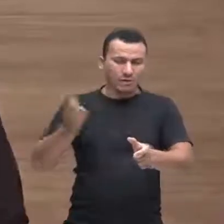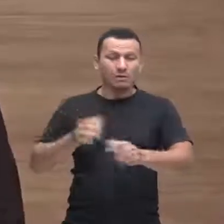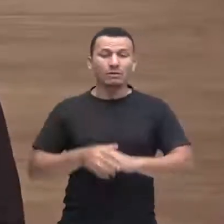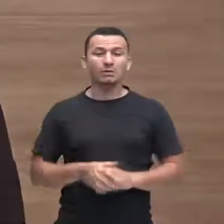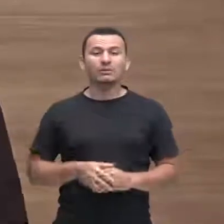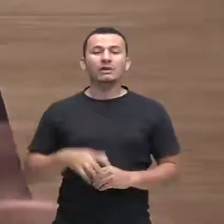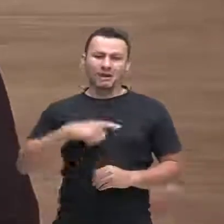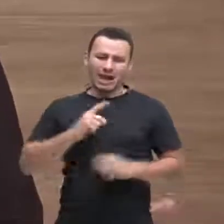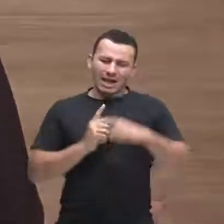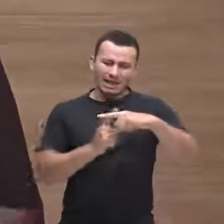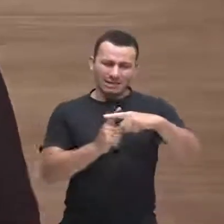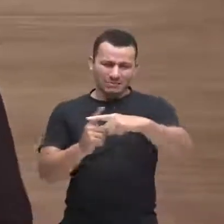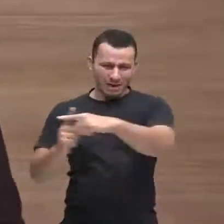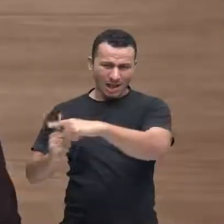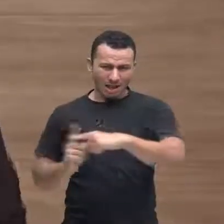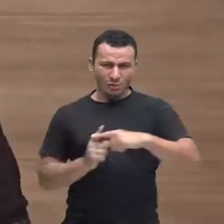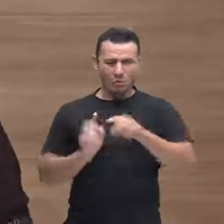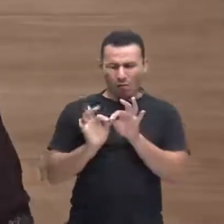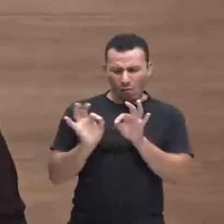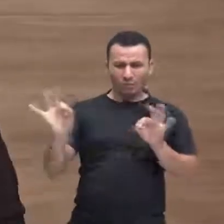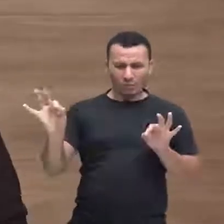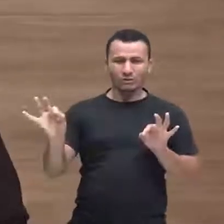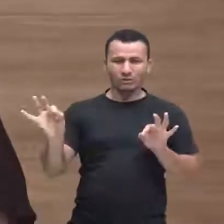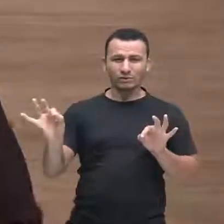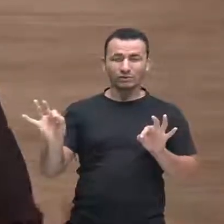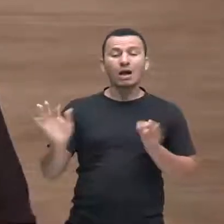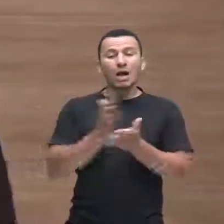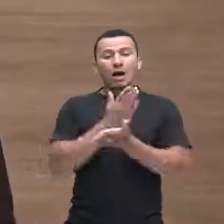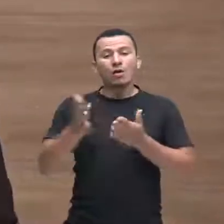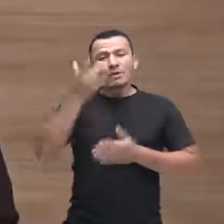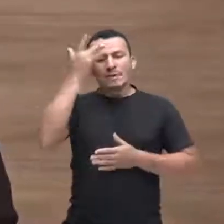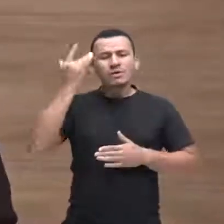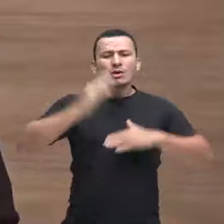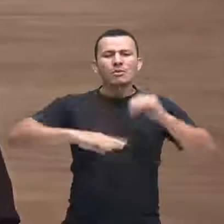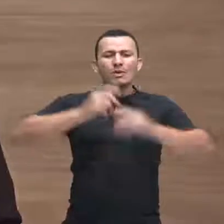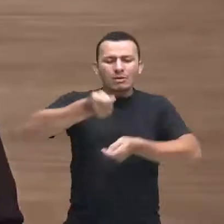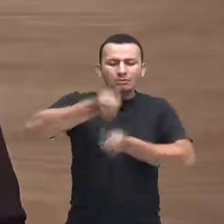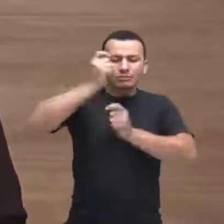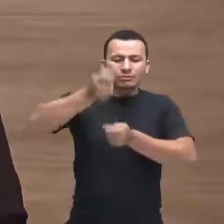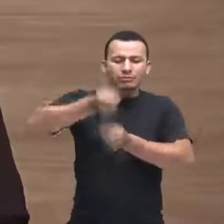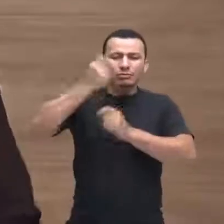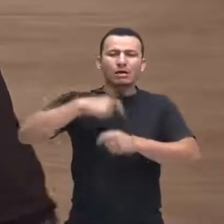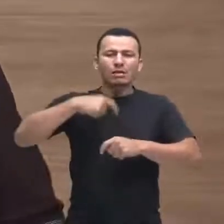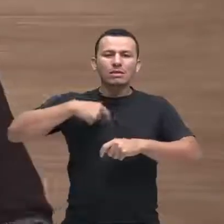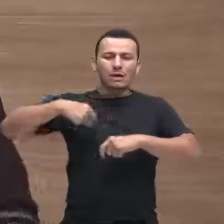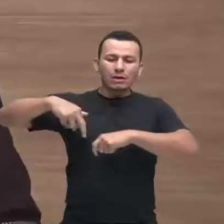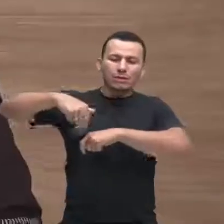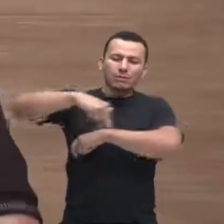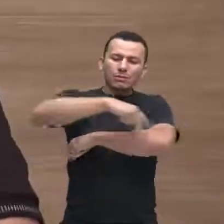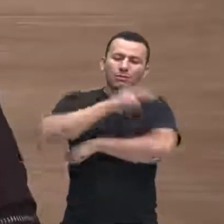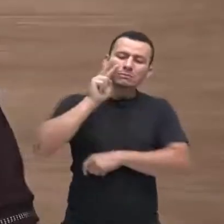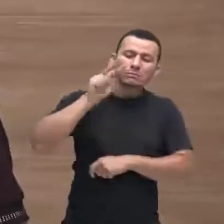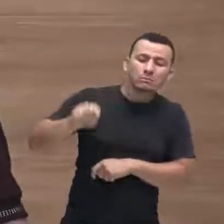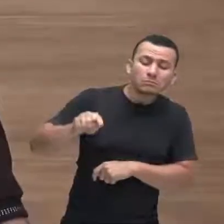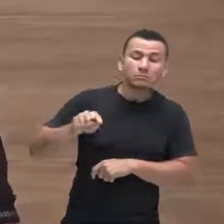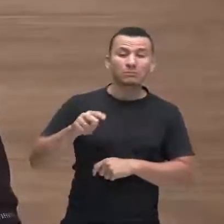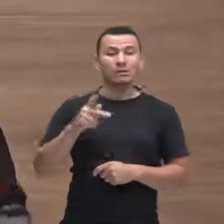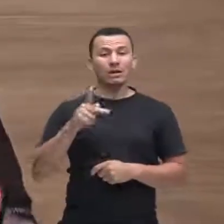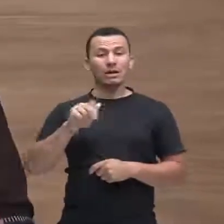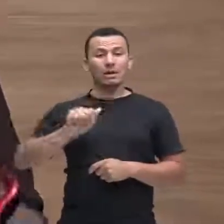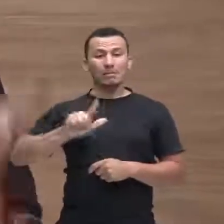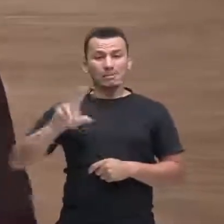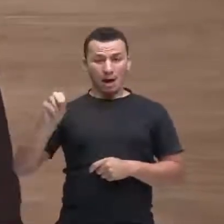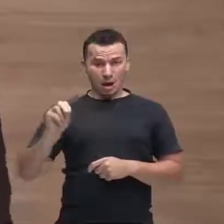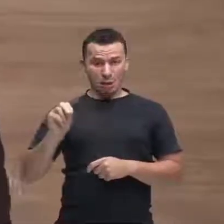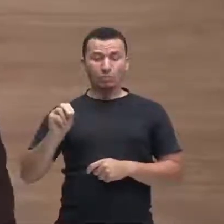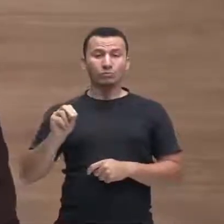E um cemitério bastante distante, em que alguns pescadores passavam à frente. Paulo e os amigos não tinham o que fazer,